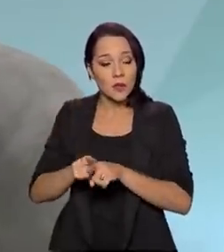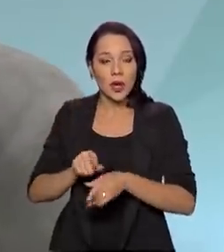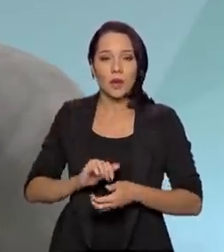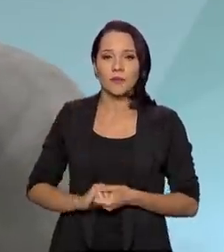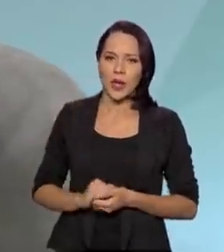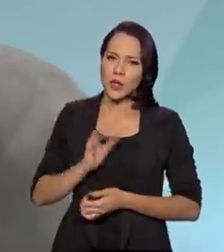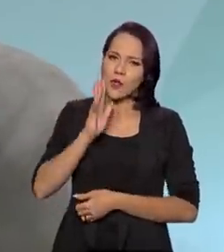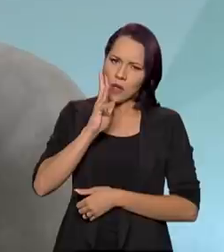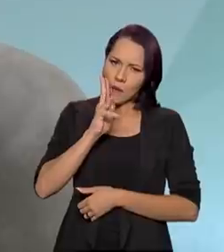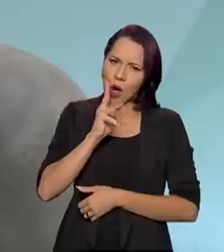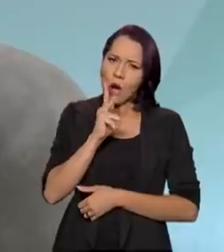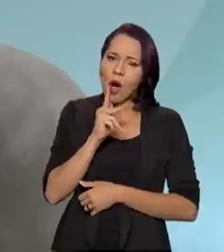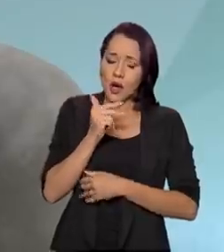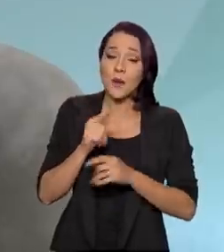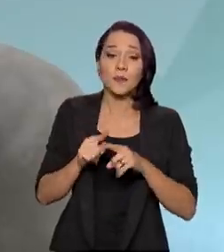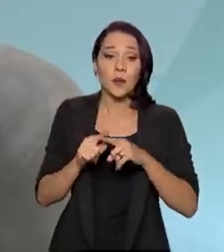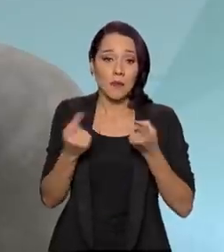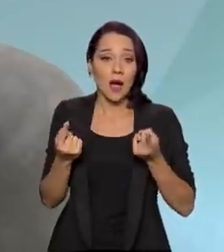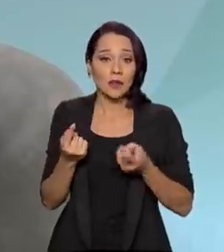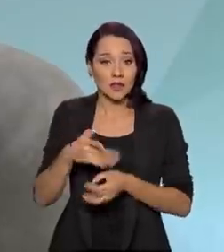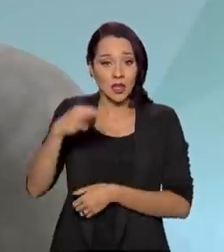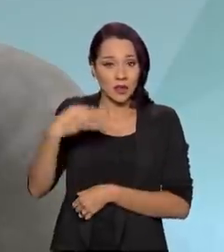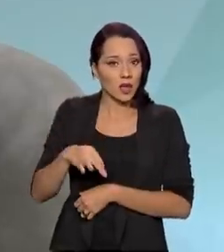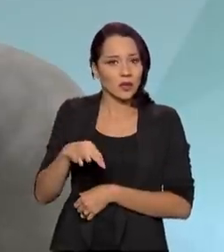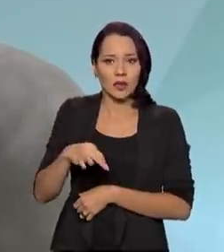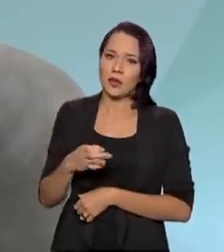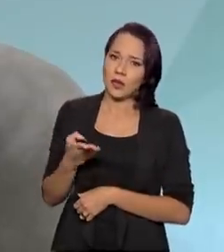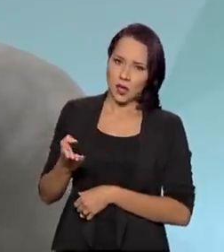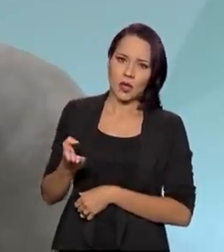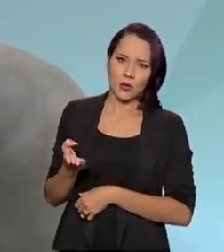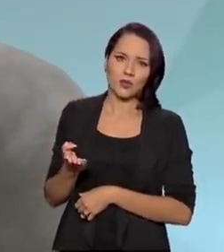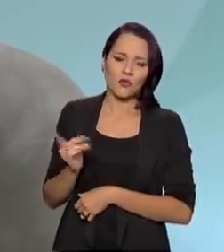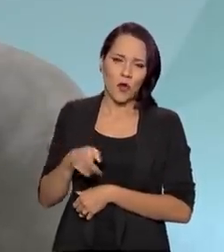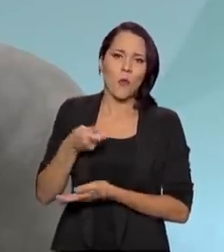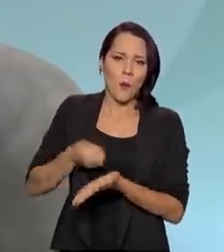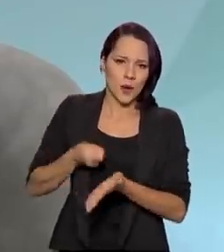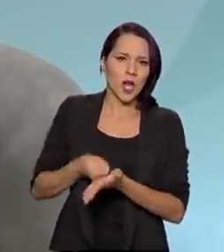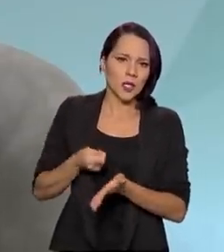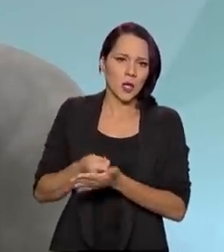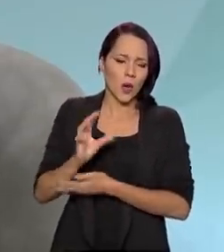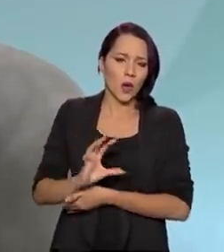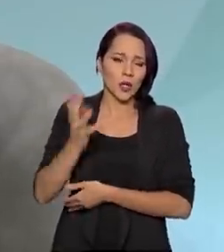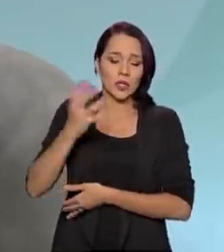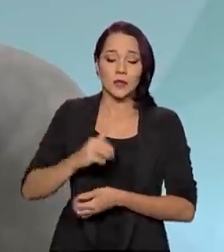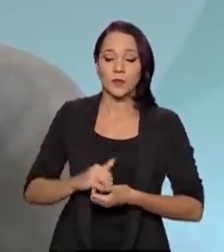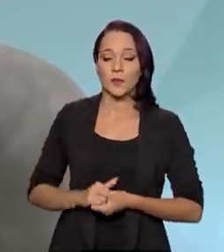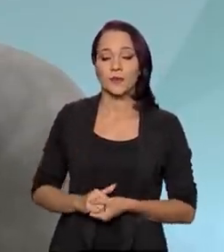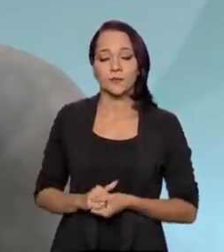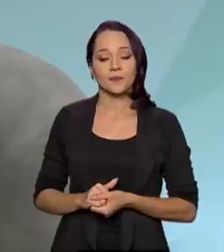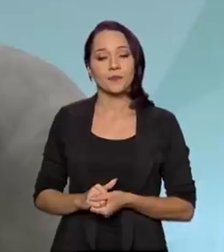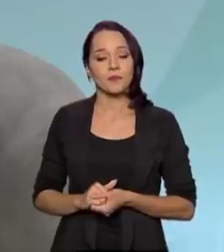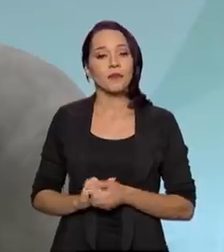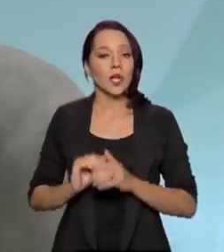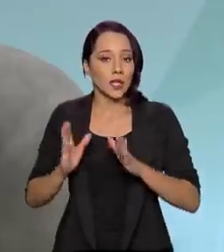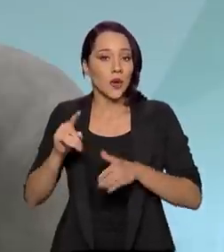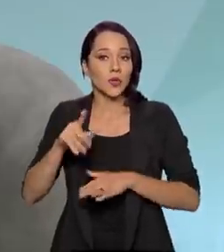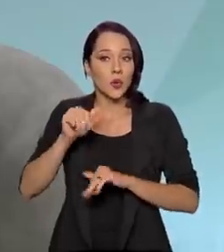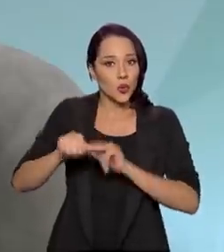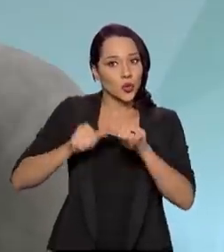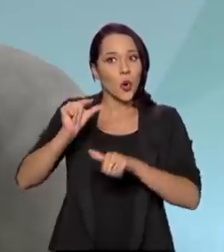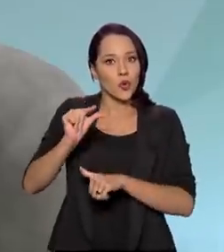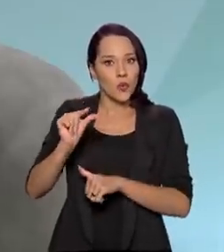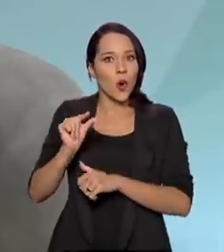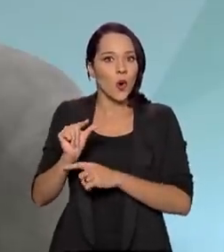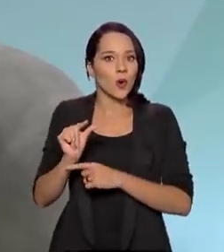Leva algum tempo, mas, sem dúvida, isso foi uma obrigação que acontecesse. Então, isso aí mudou um